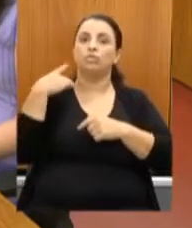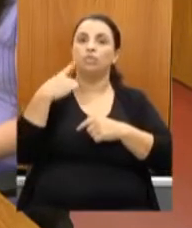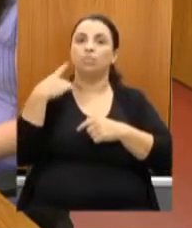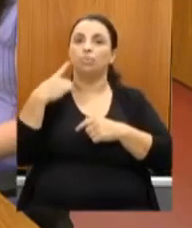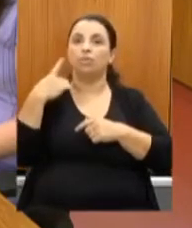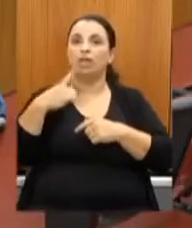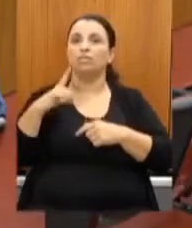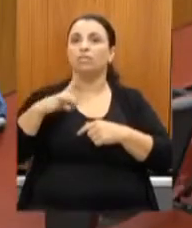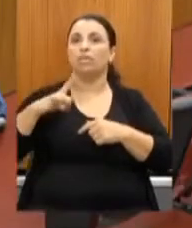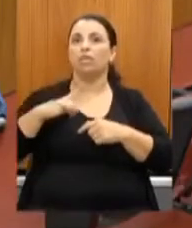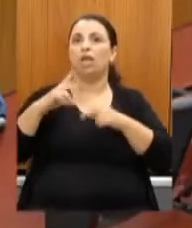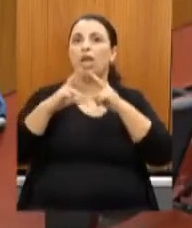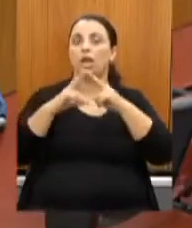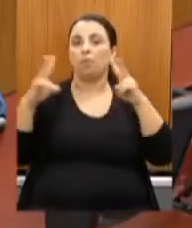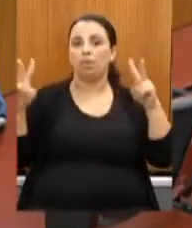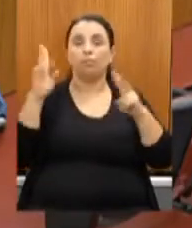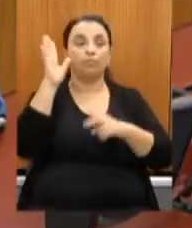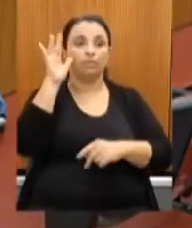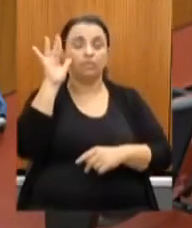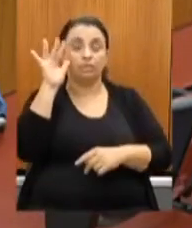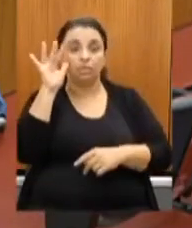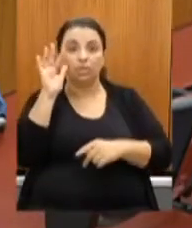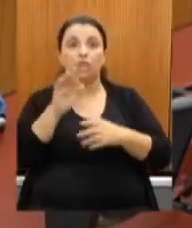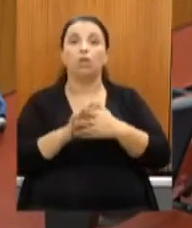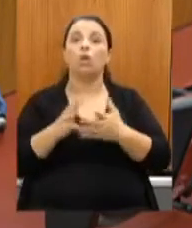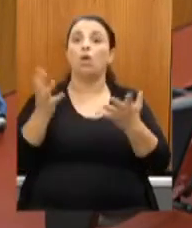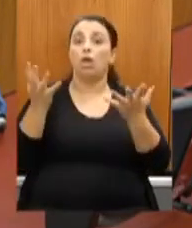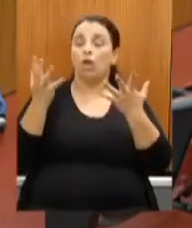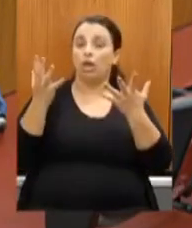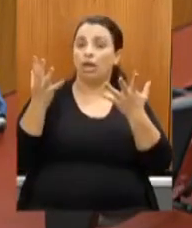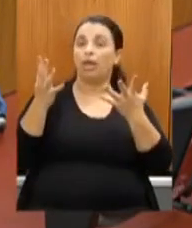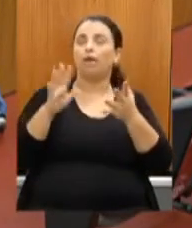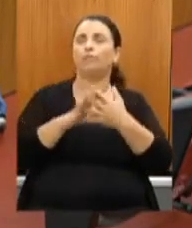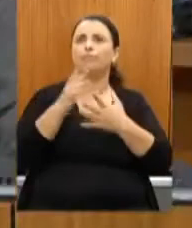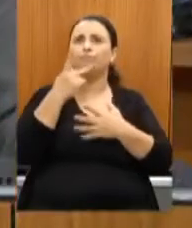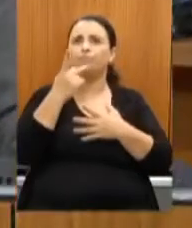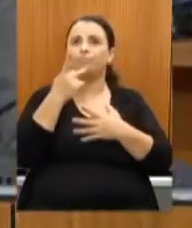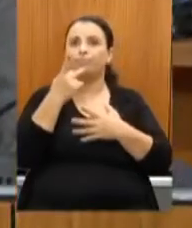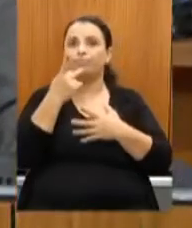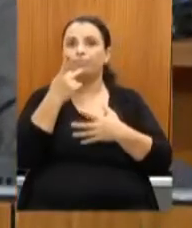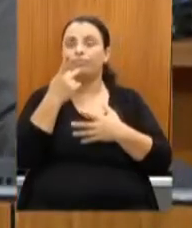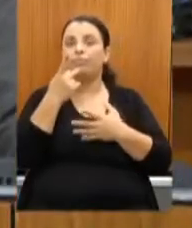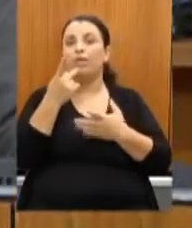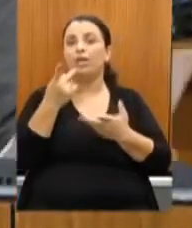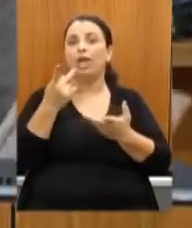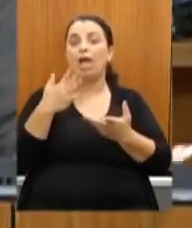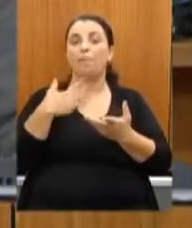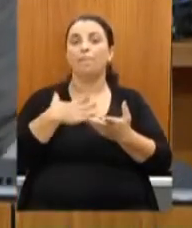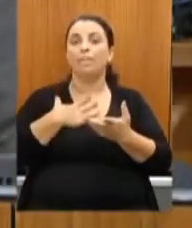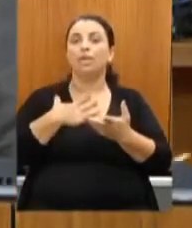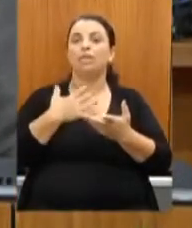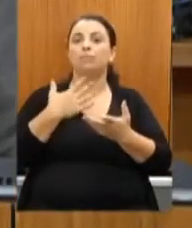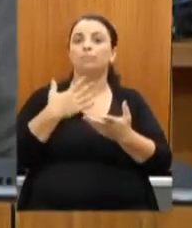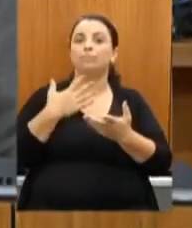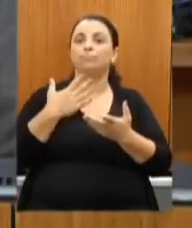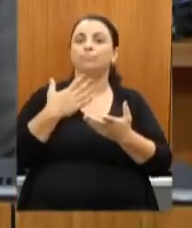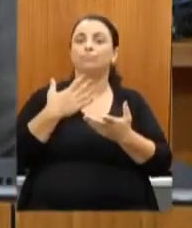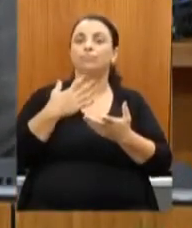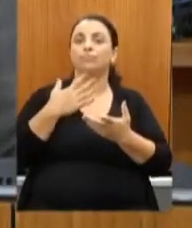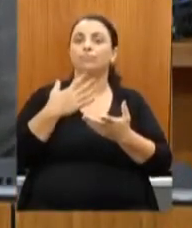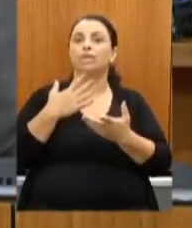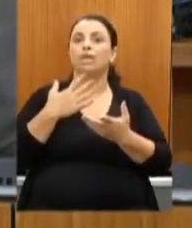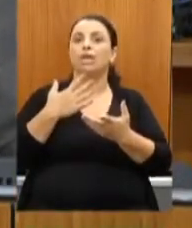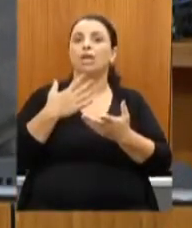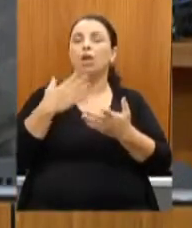remotamente, quero aqui fazer menção à minha admiração, meu respeito ao